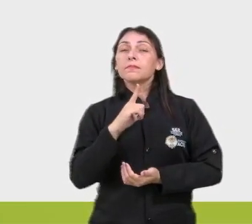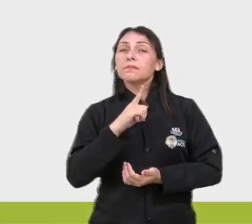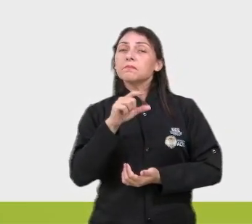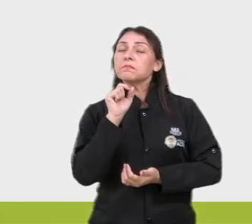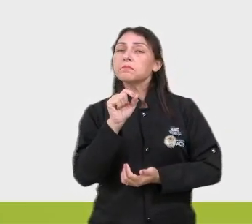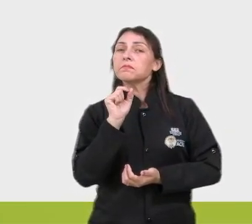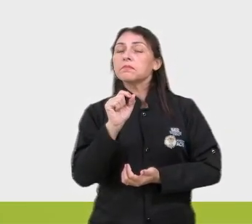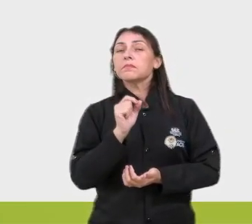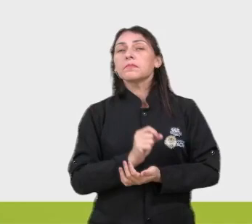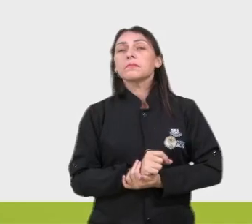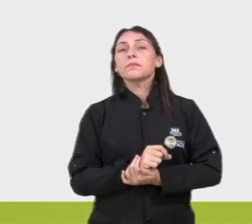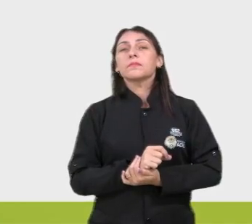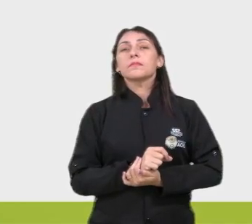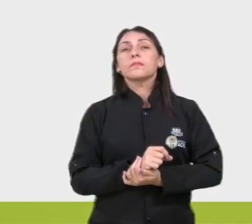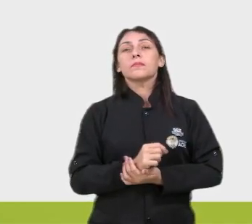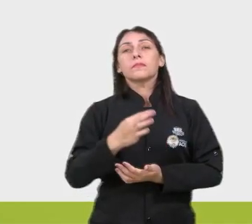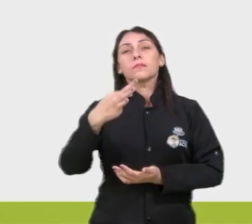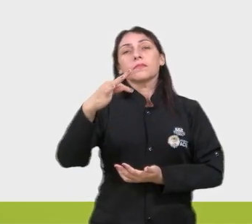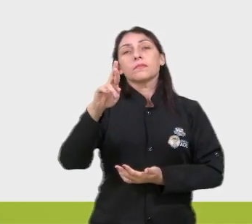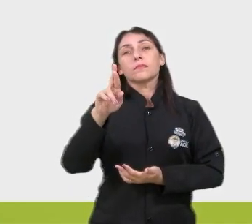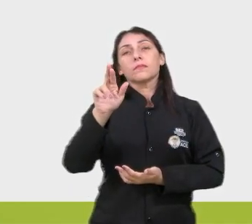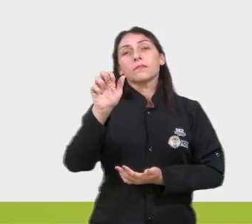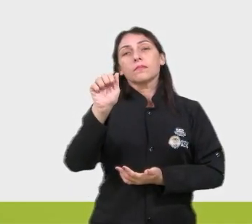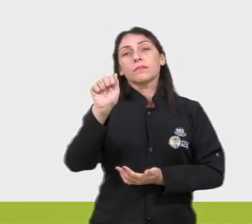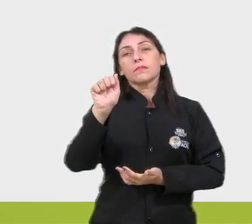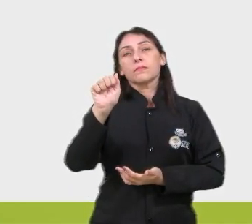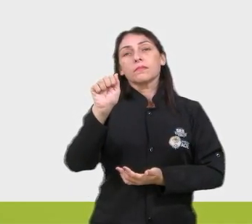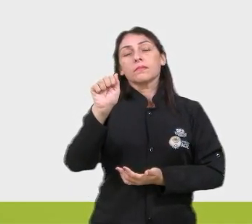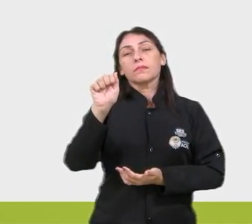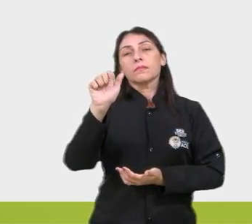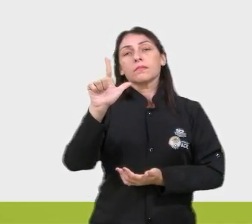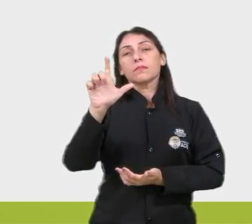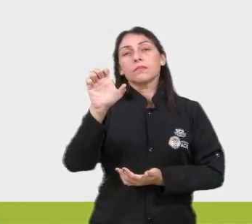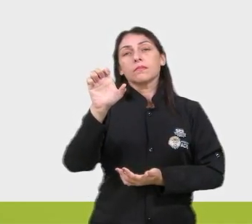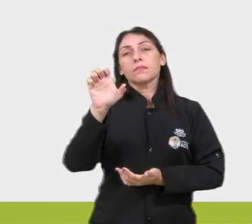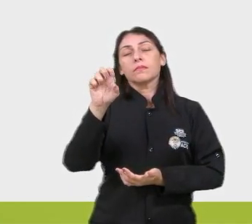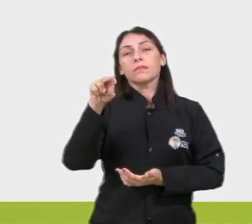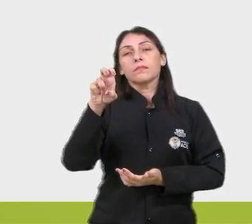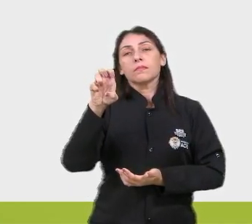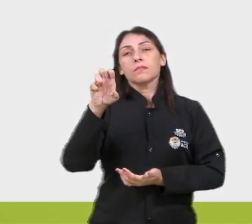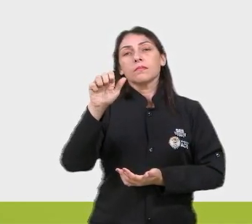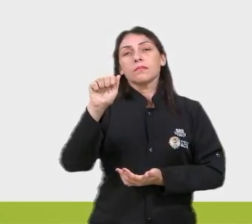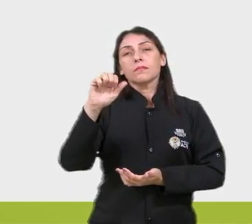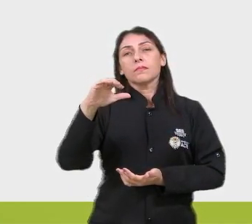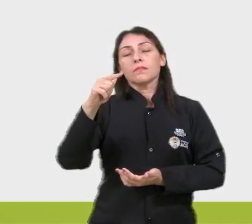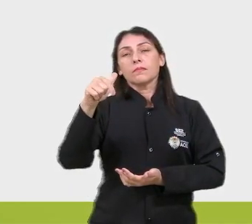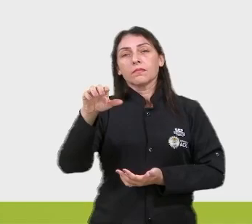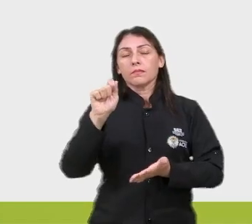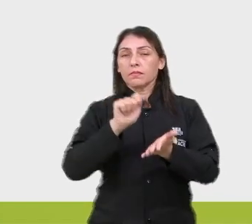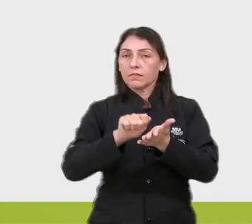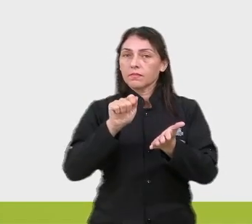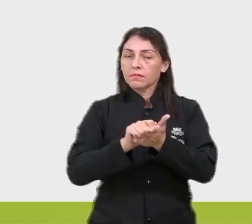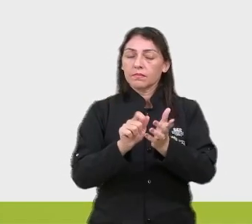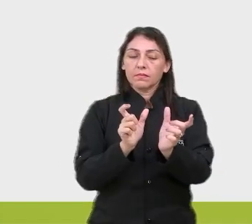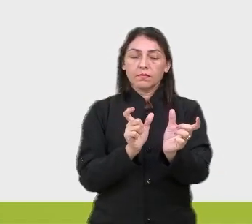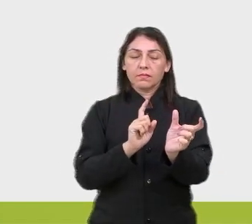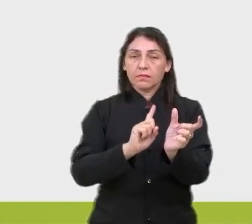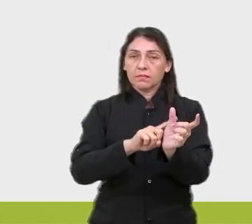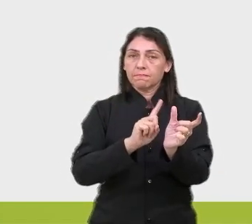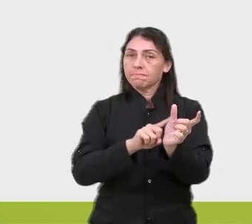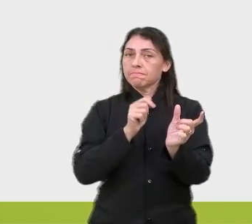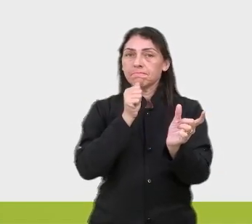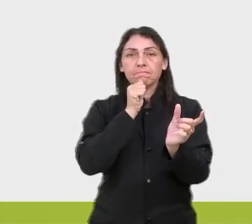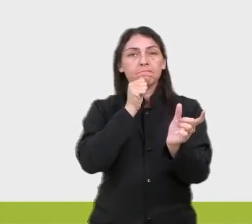tratar justamente sobre a translineação, ou seja, quando você está escrevendo ali na linha e a sua palavra não